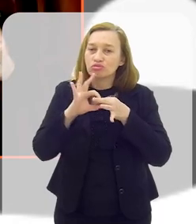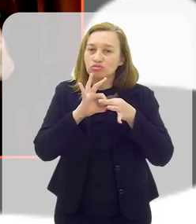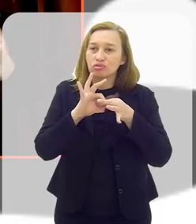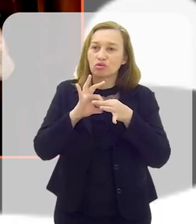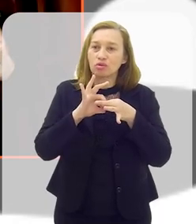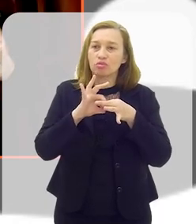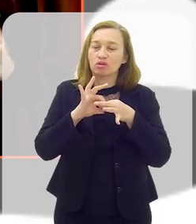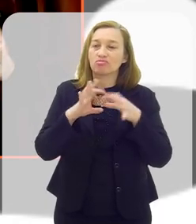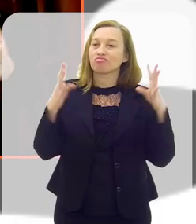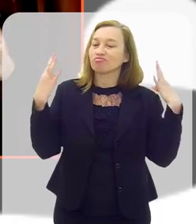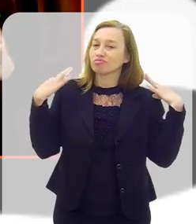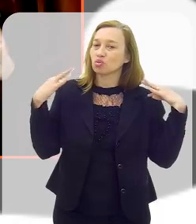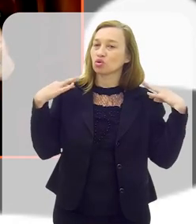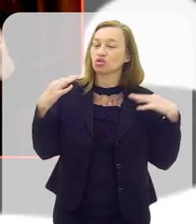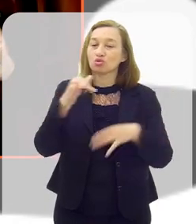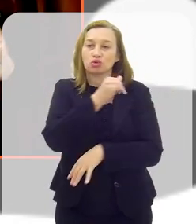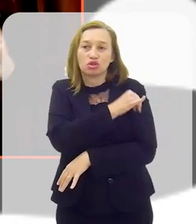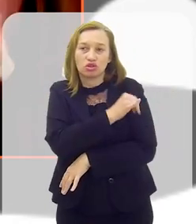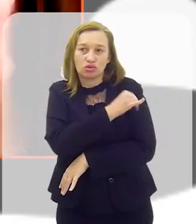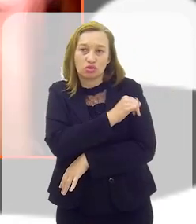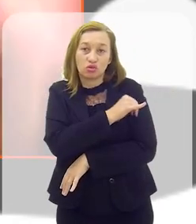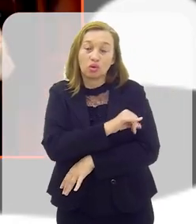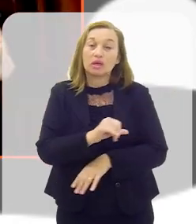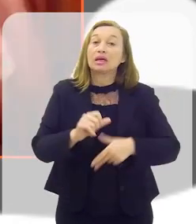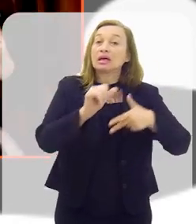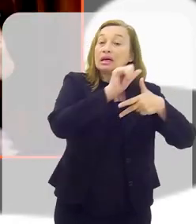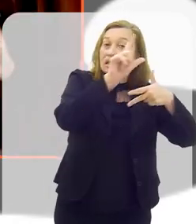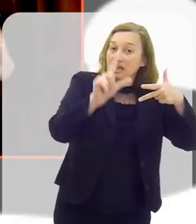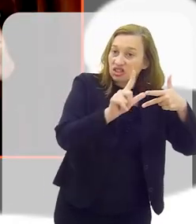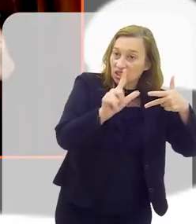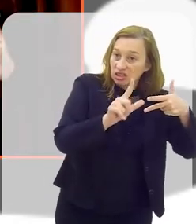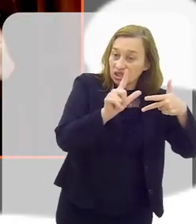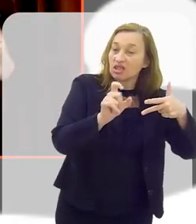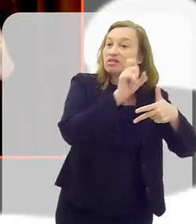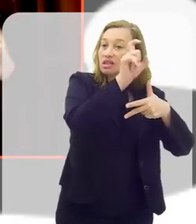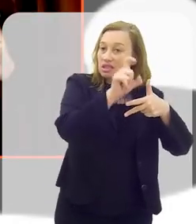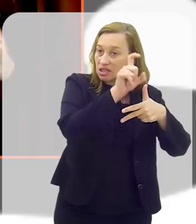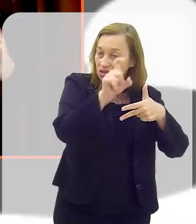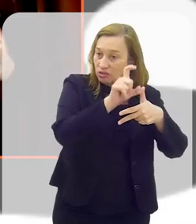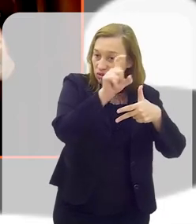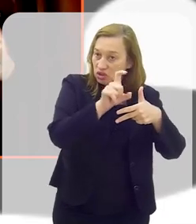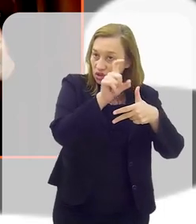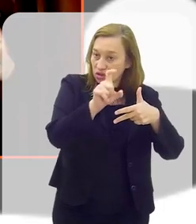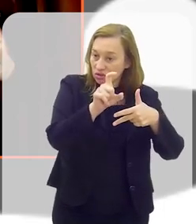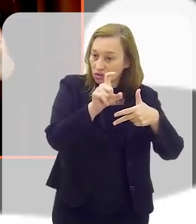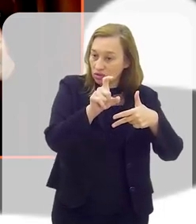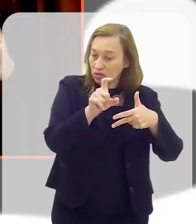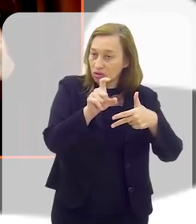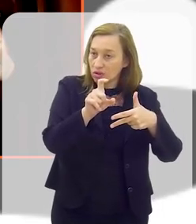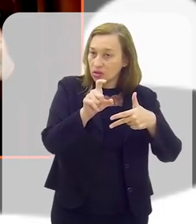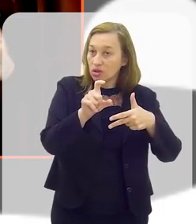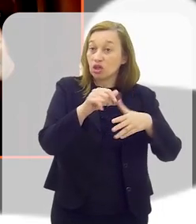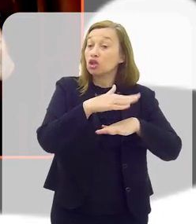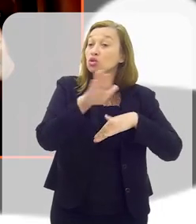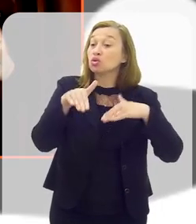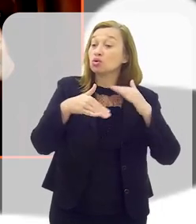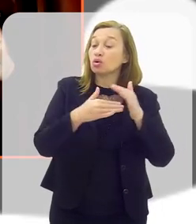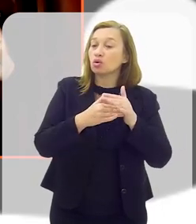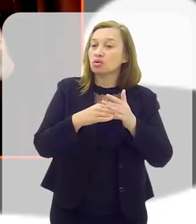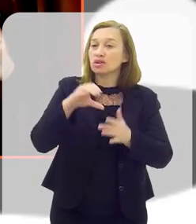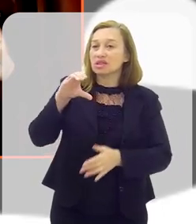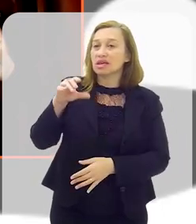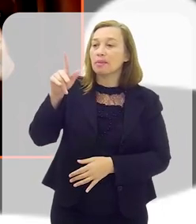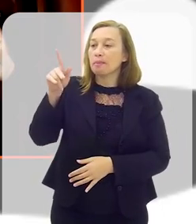unidos em prol do turismo do Rio de Janeiro. Legislativo, executivo, cadeia produtiva, e os CPFs.